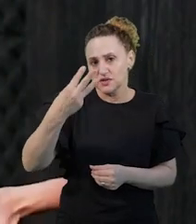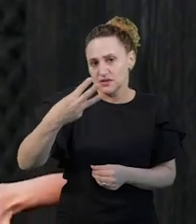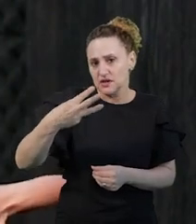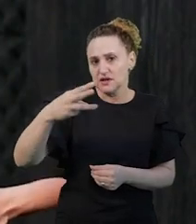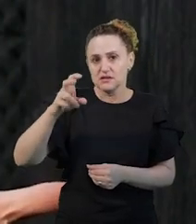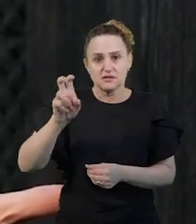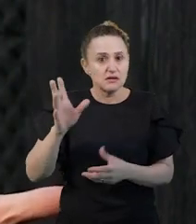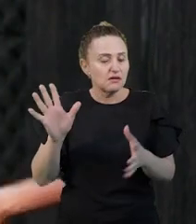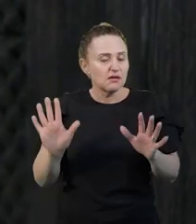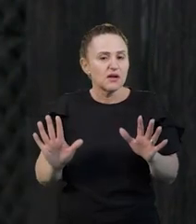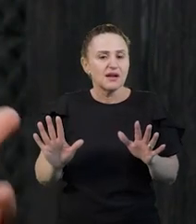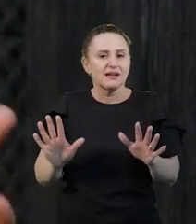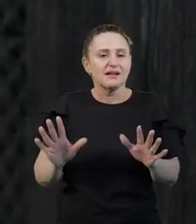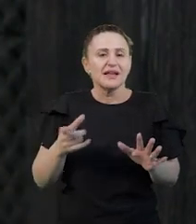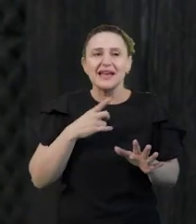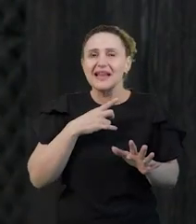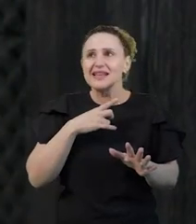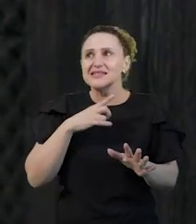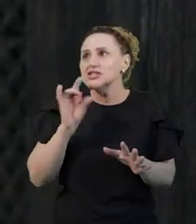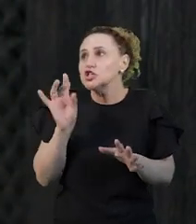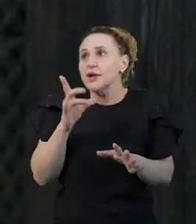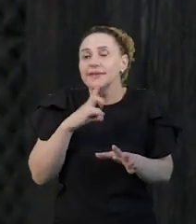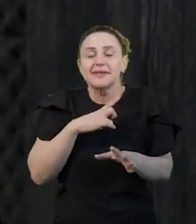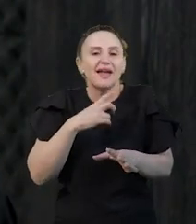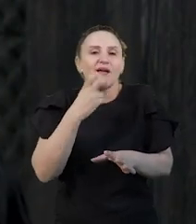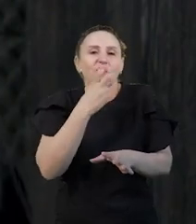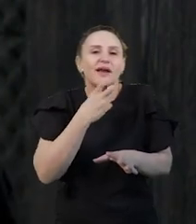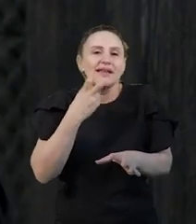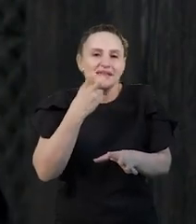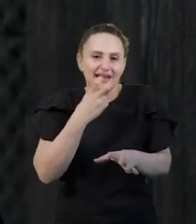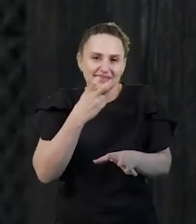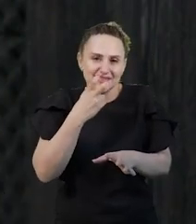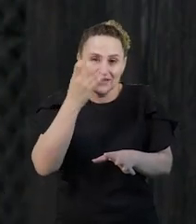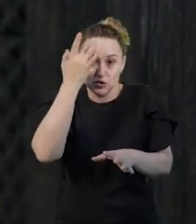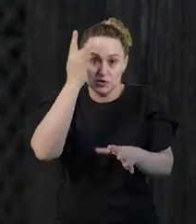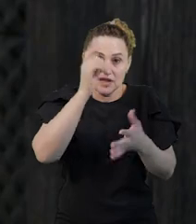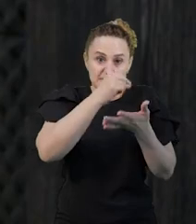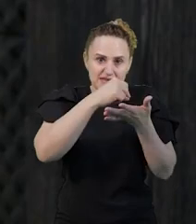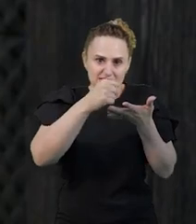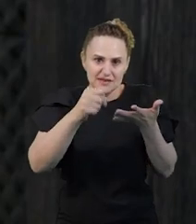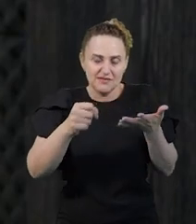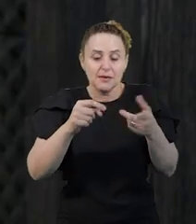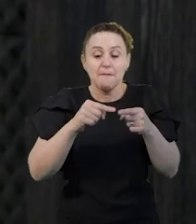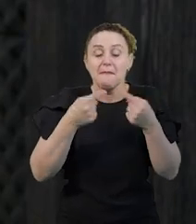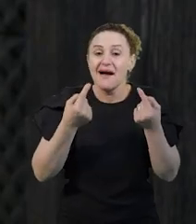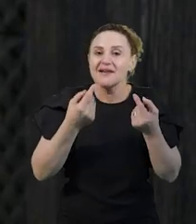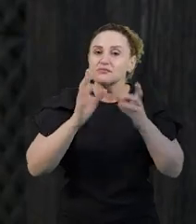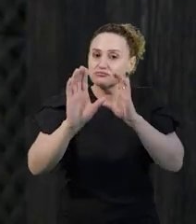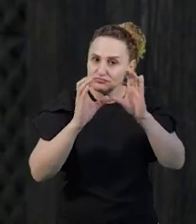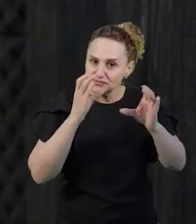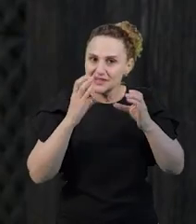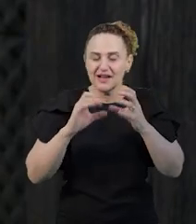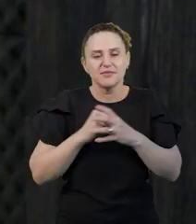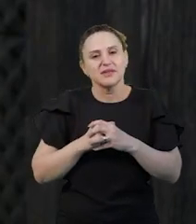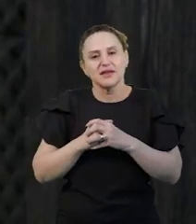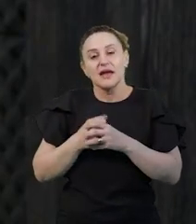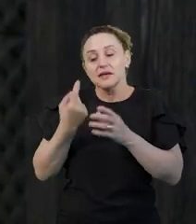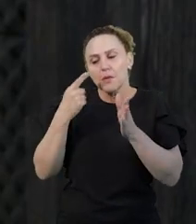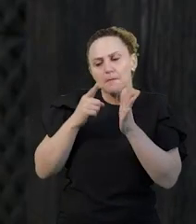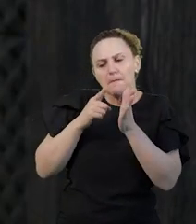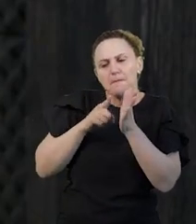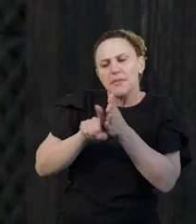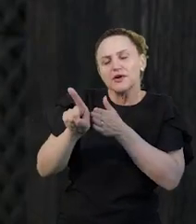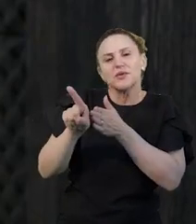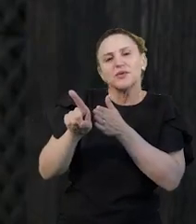As crianças só têm oralidade, eles não sabem escrever, mas eles sabem se comunicar. Então, perguntar o que essas